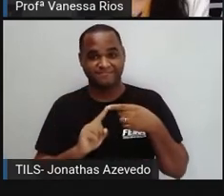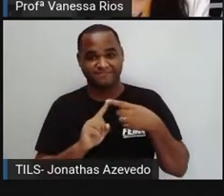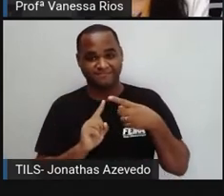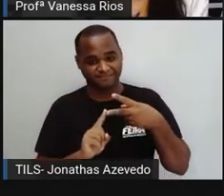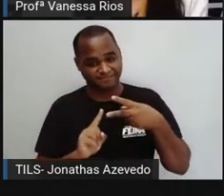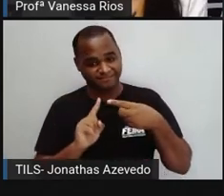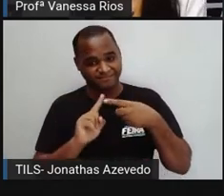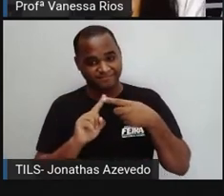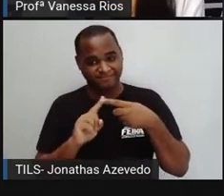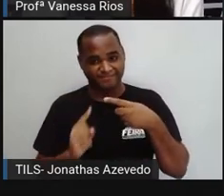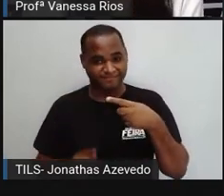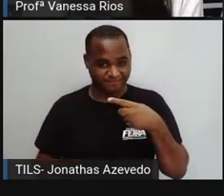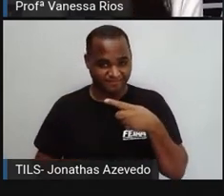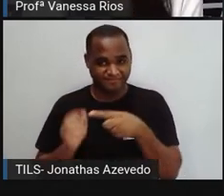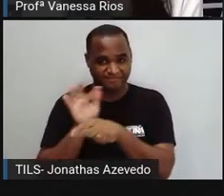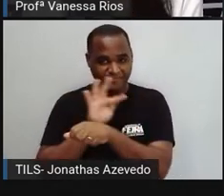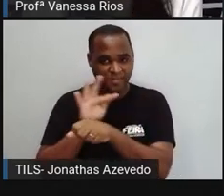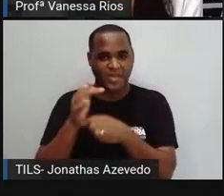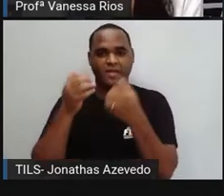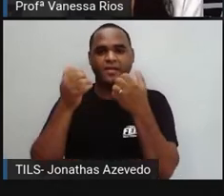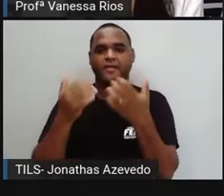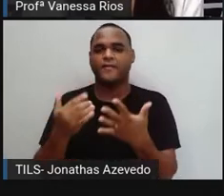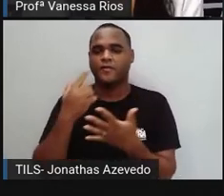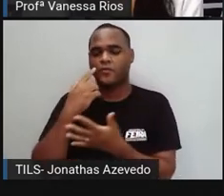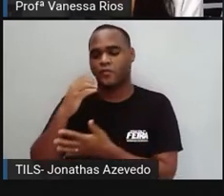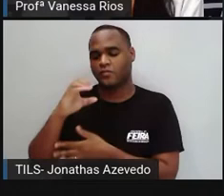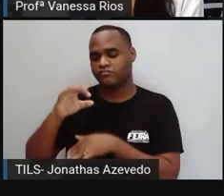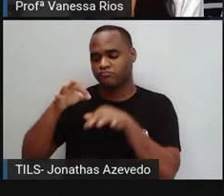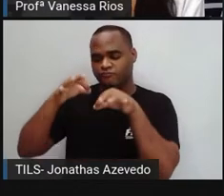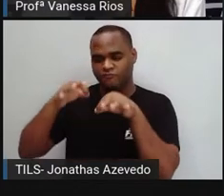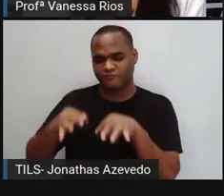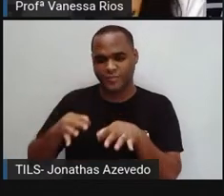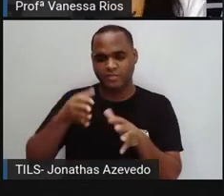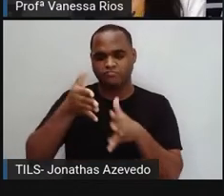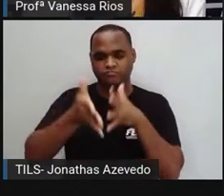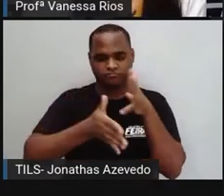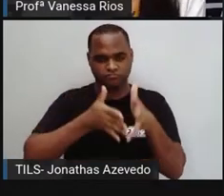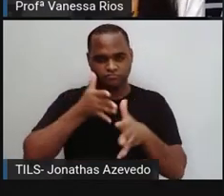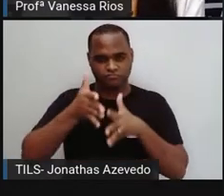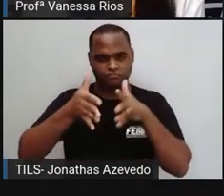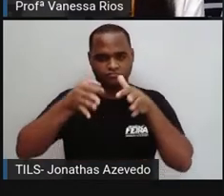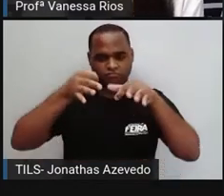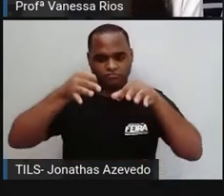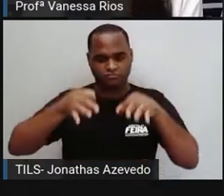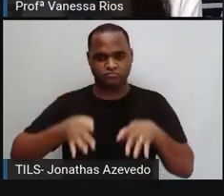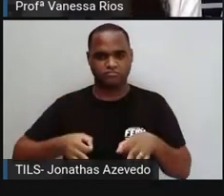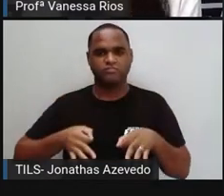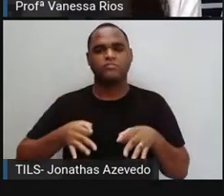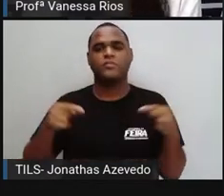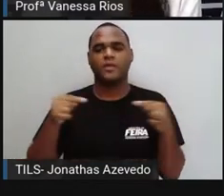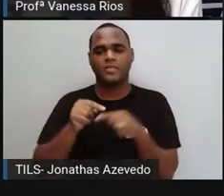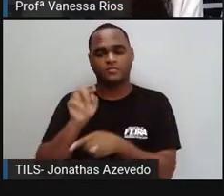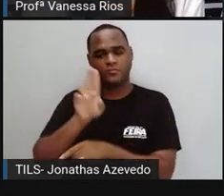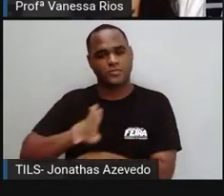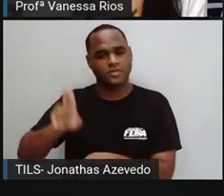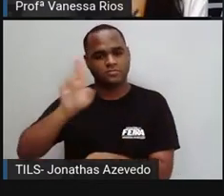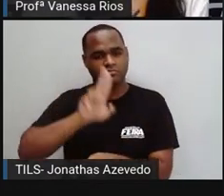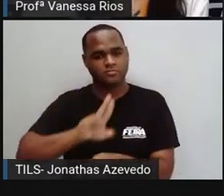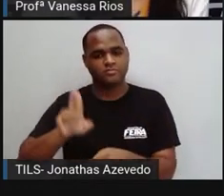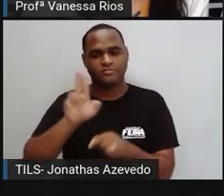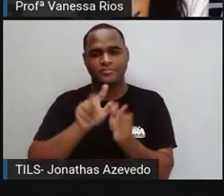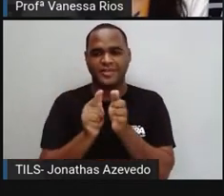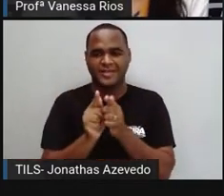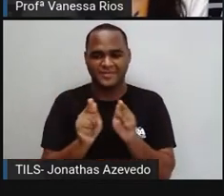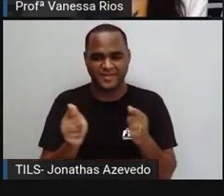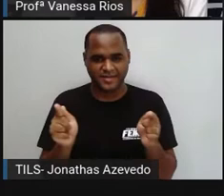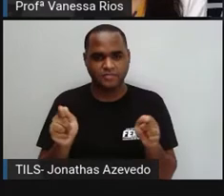observou aí, a linguagem formal, também chamada de linguagem culta, está pautada no uso correto das normas